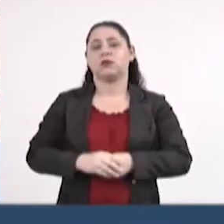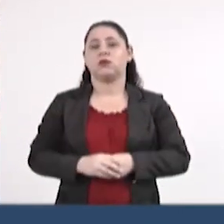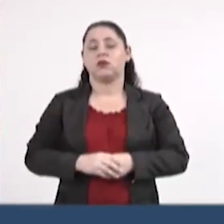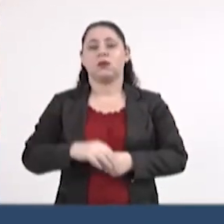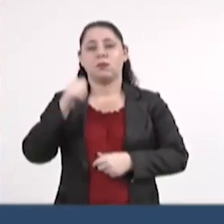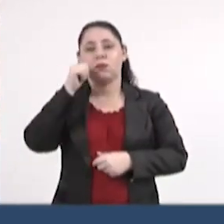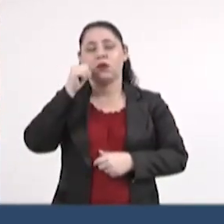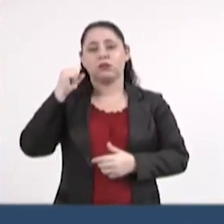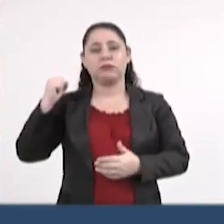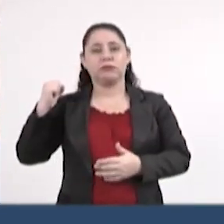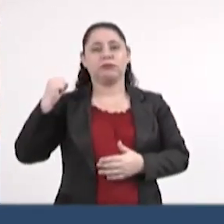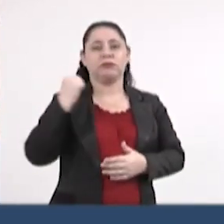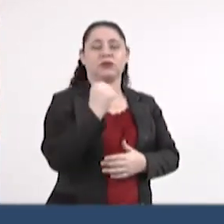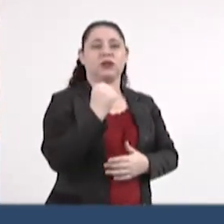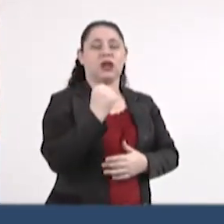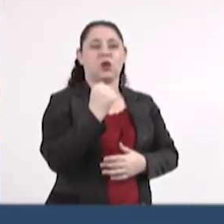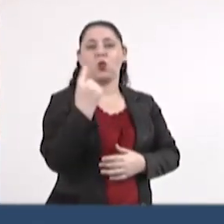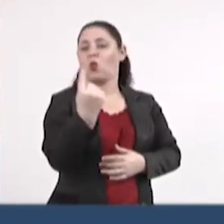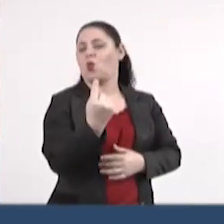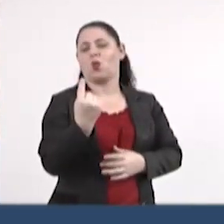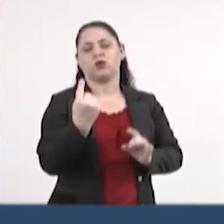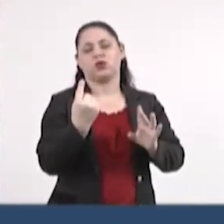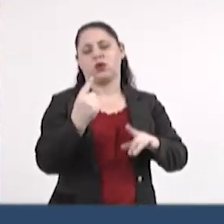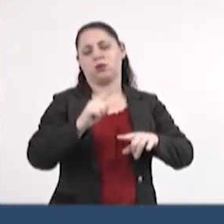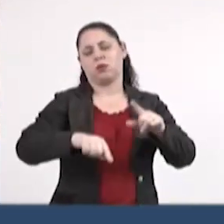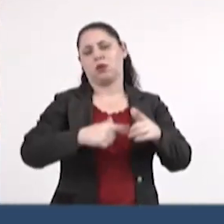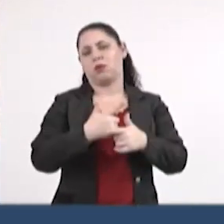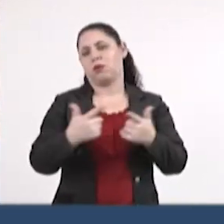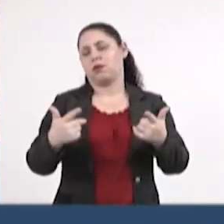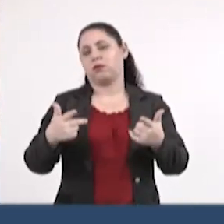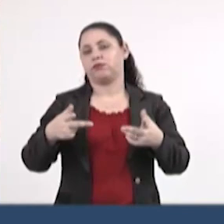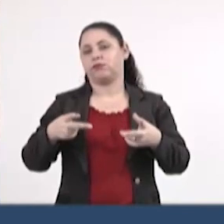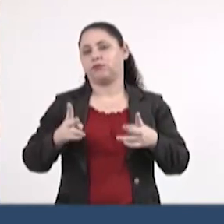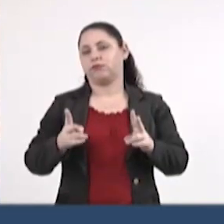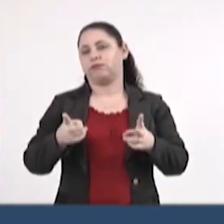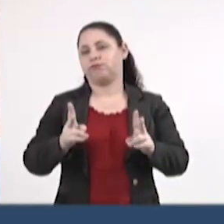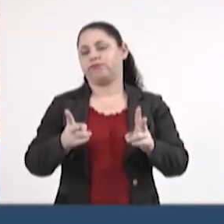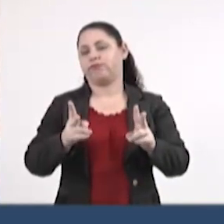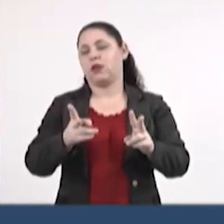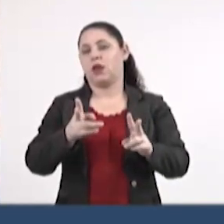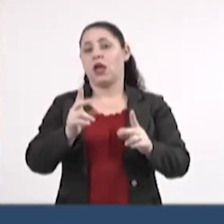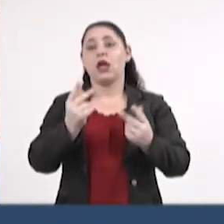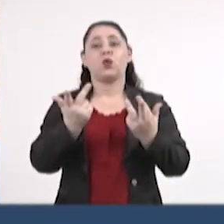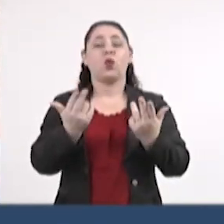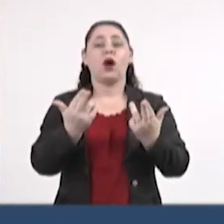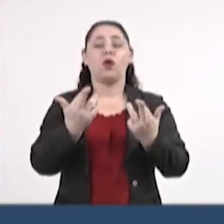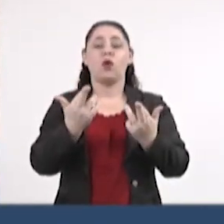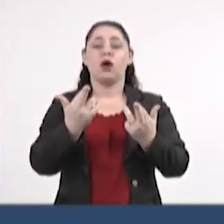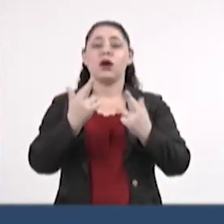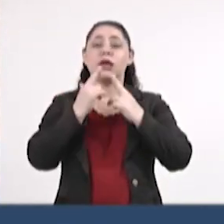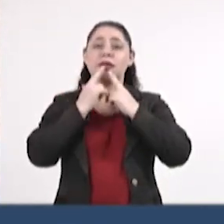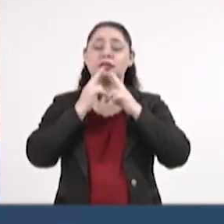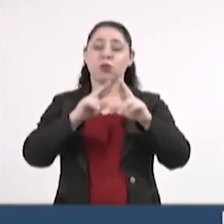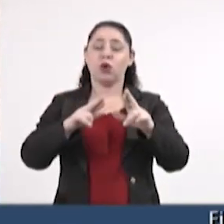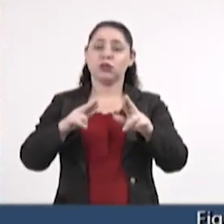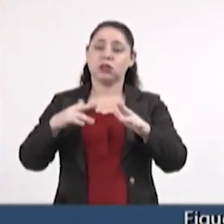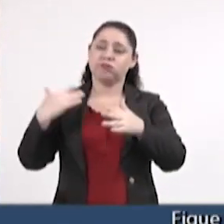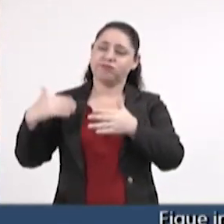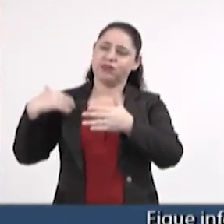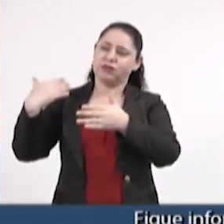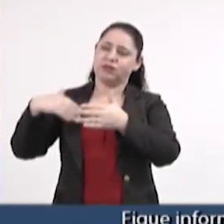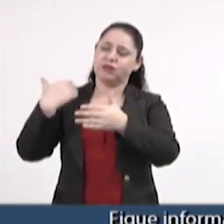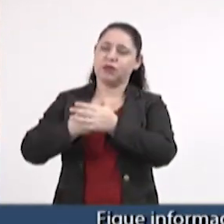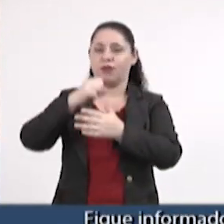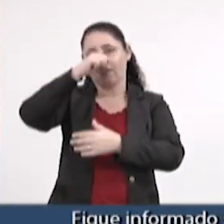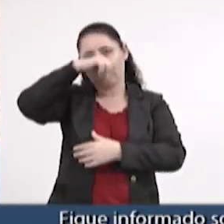feminicídio não é um isolado. Ele é um contínuo, ele é o resultado final de um contínuo de